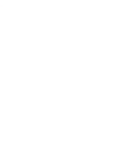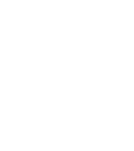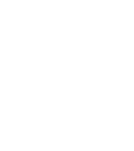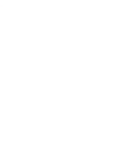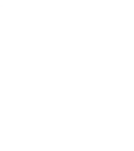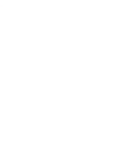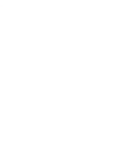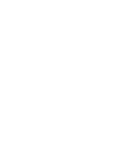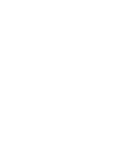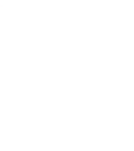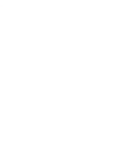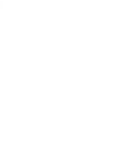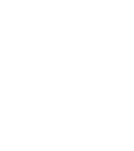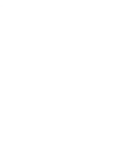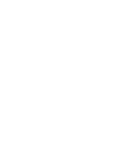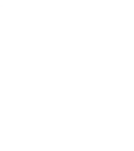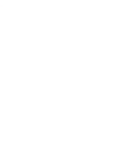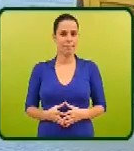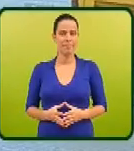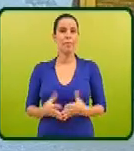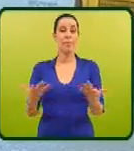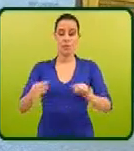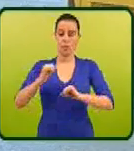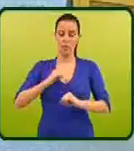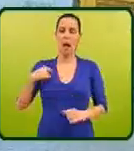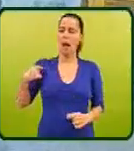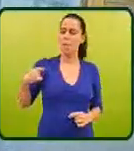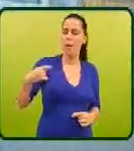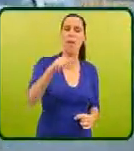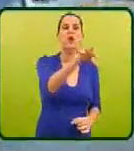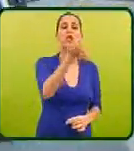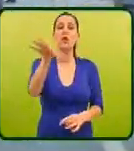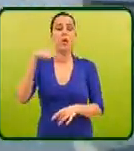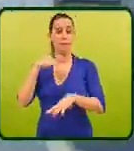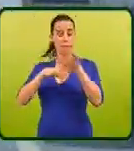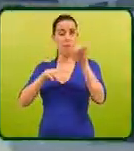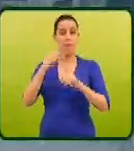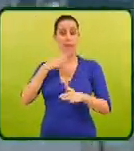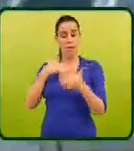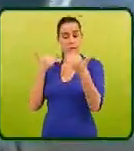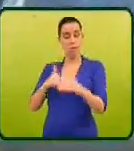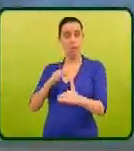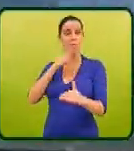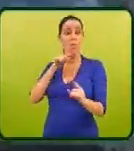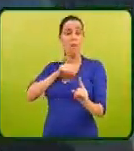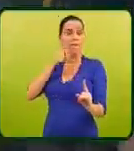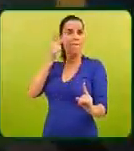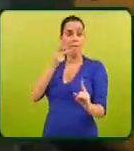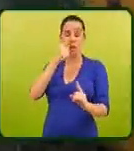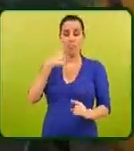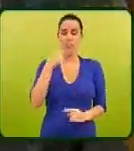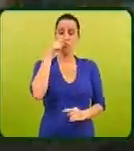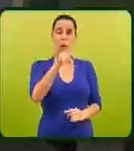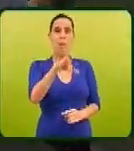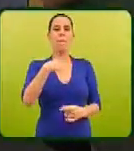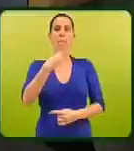Partido Ecologista Os Verdes No nosso dia-a-dia, as escolhas que fazemos condicionam a nossa vida. Quando optamos